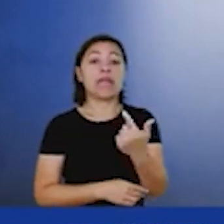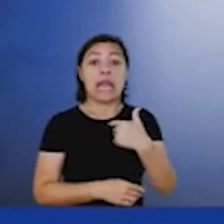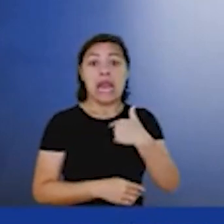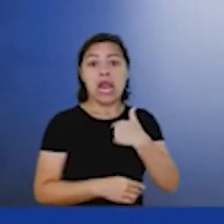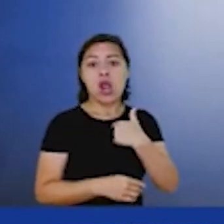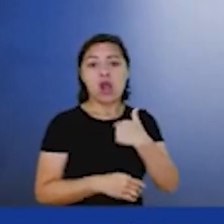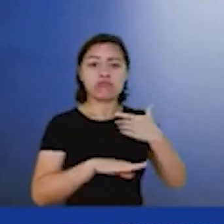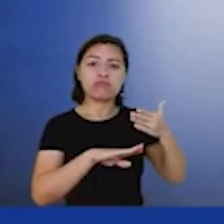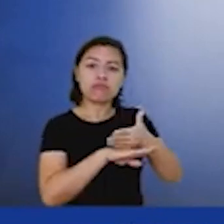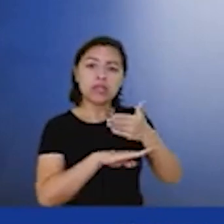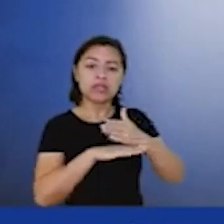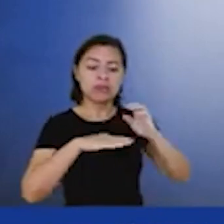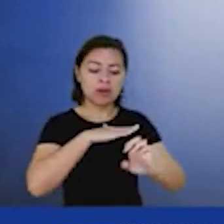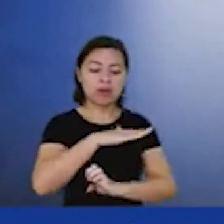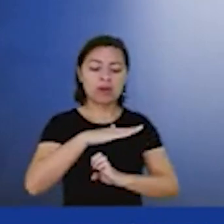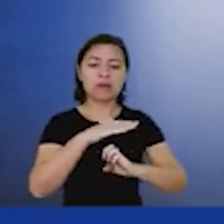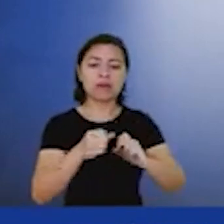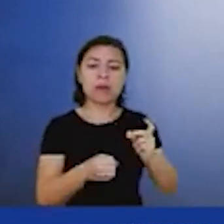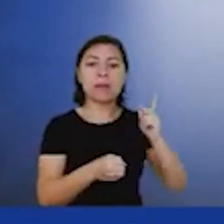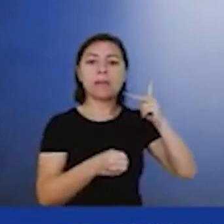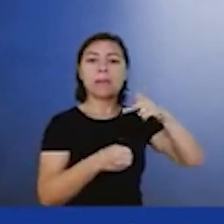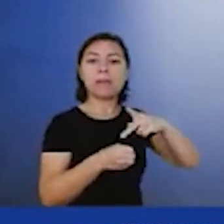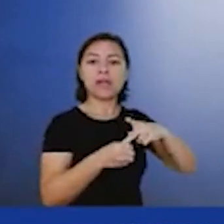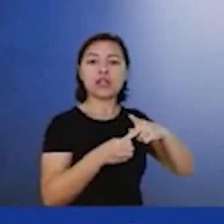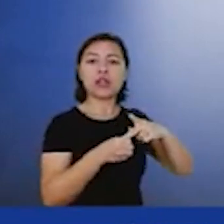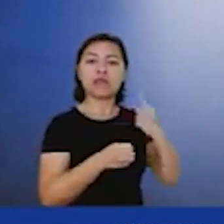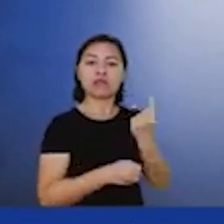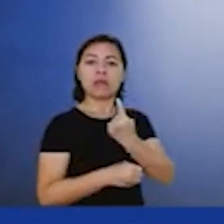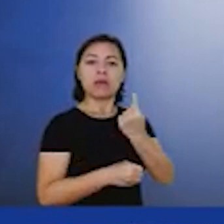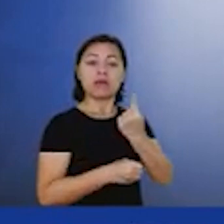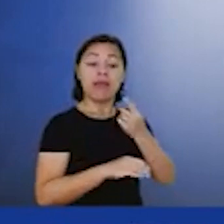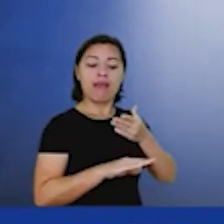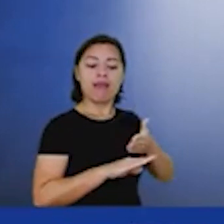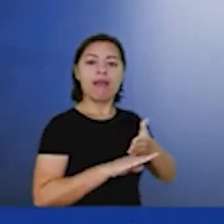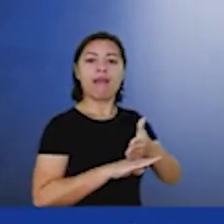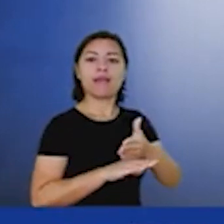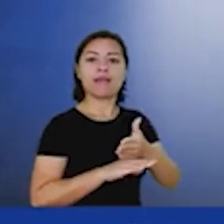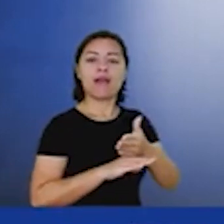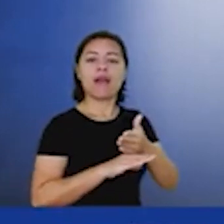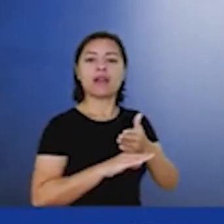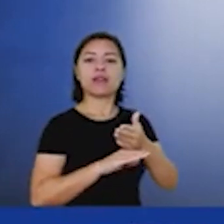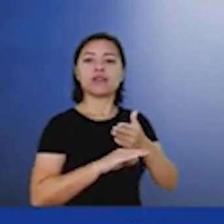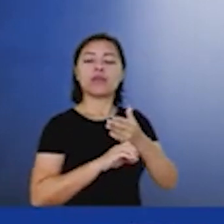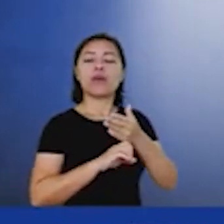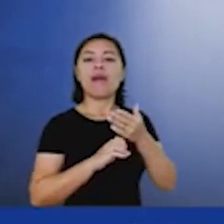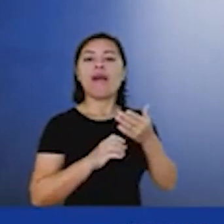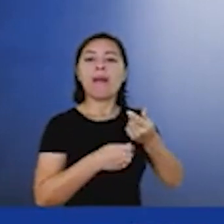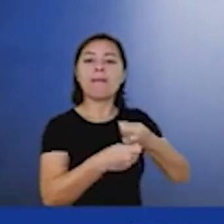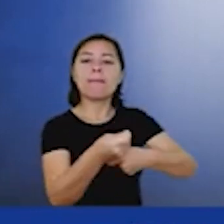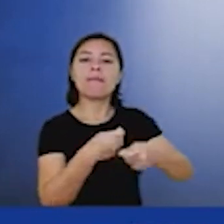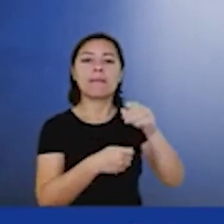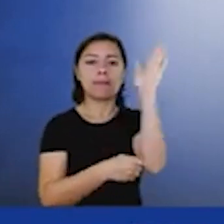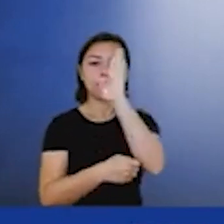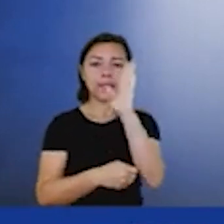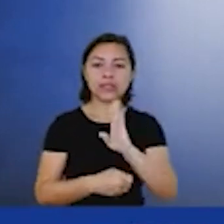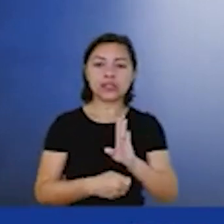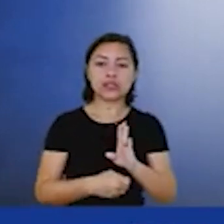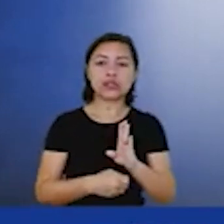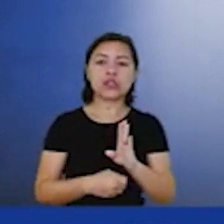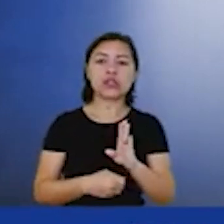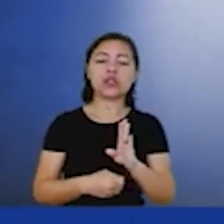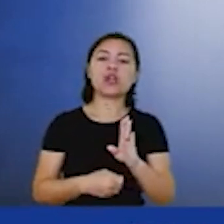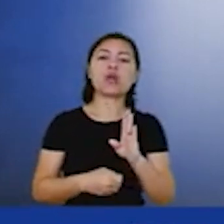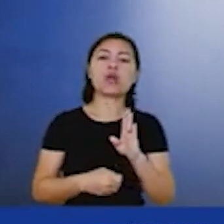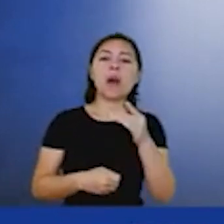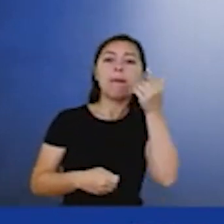empresa de petróleo independente, que está entrando no mercado brasileiro e alguns outros mercados, dando maior expectativa de